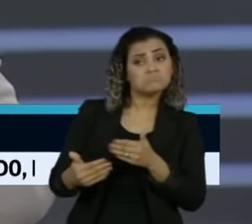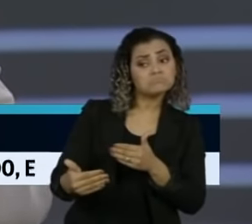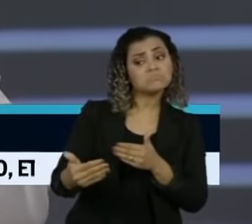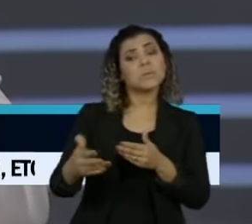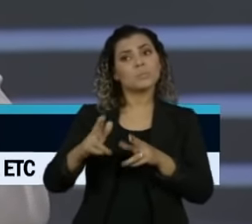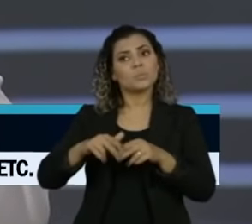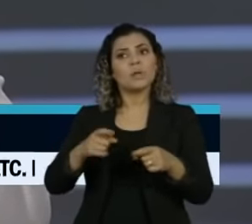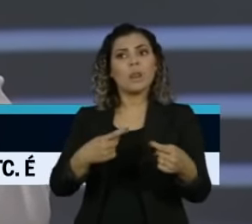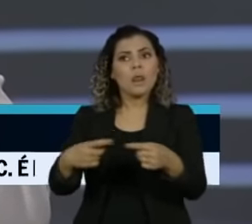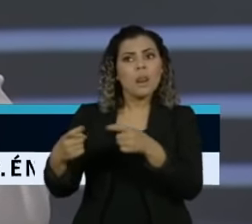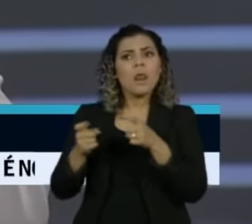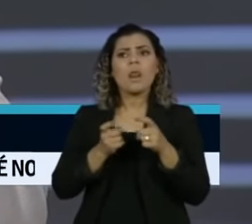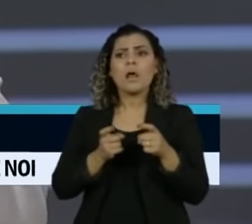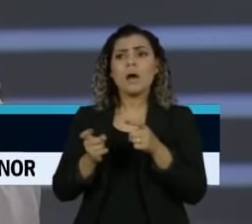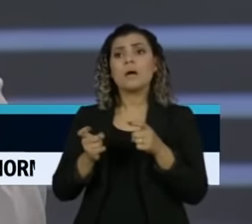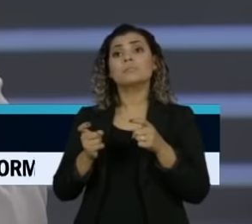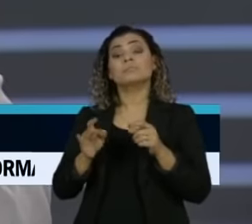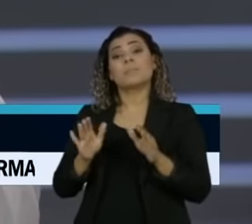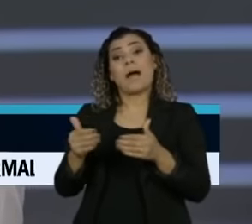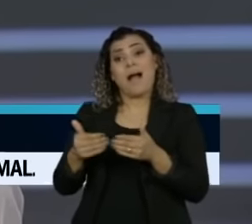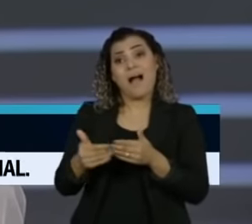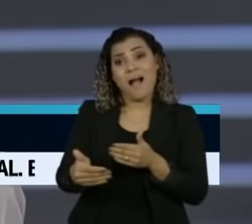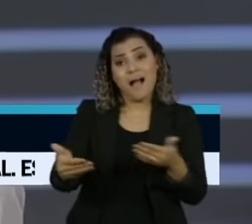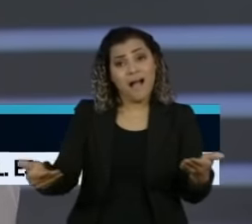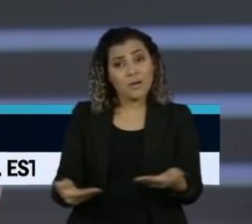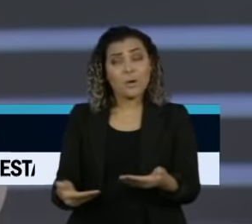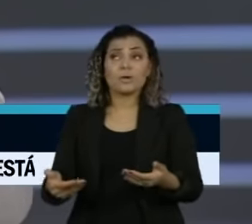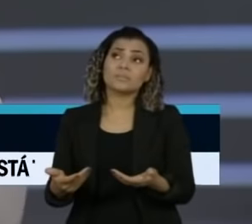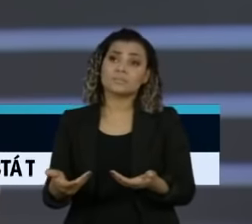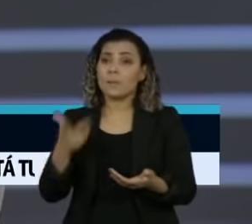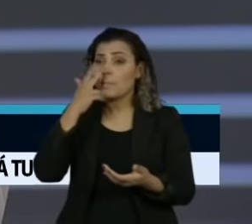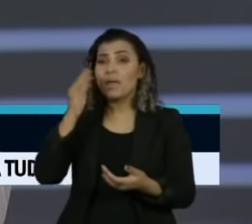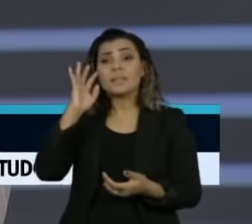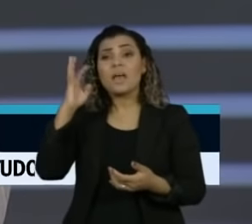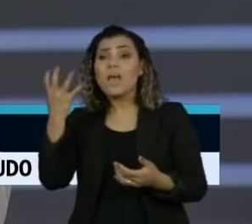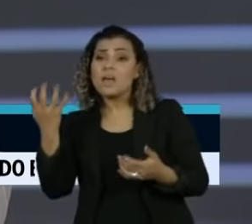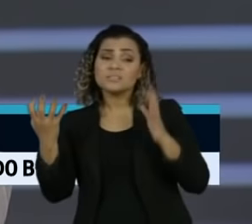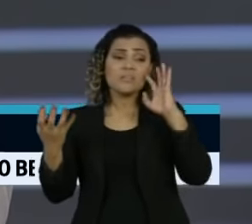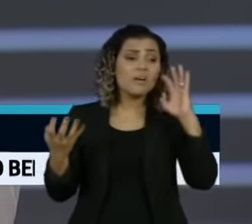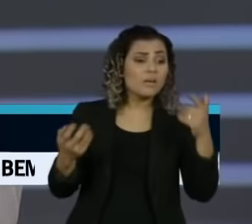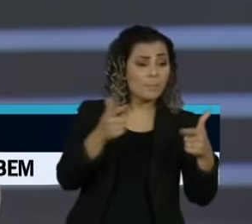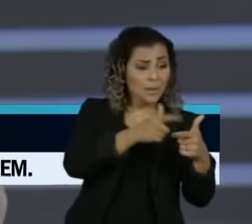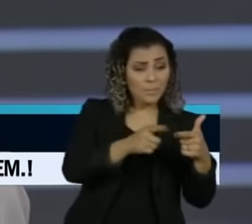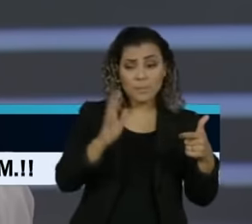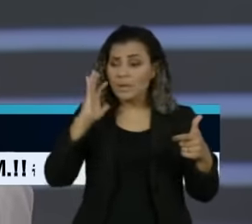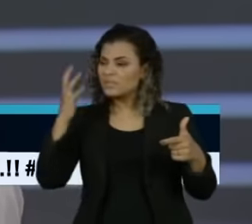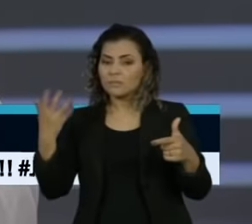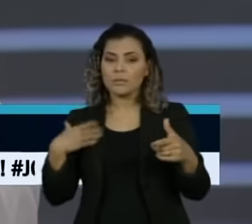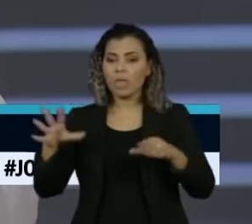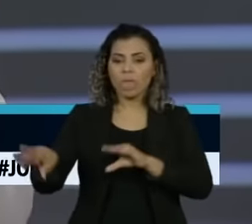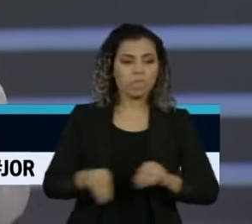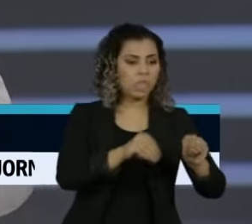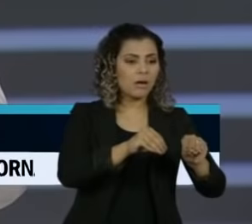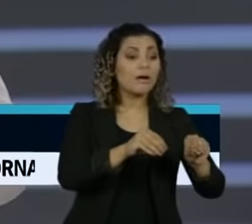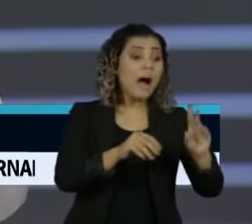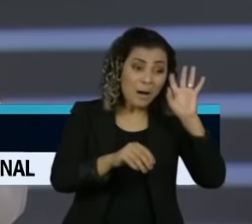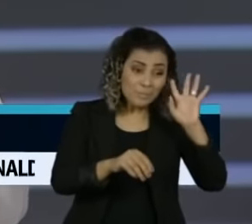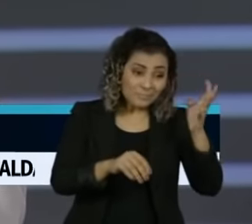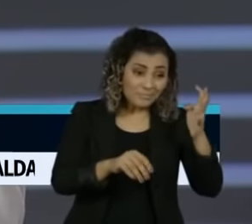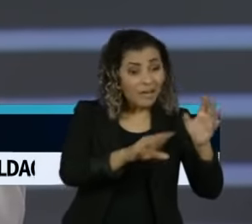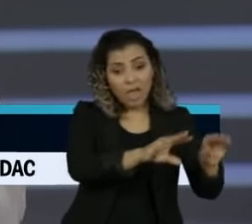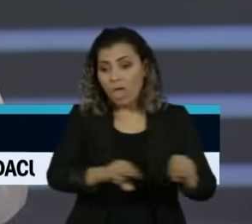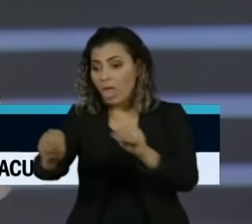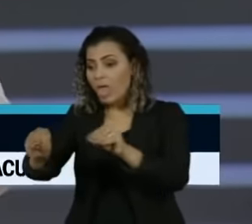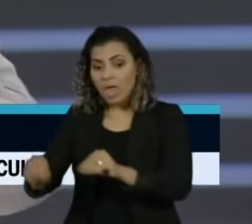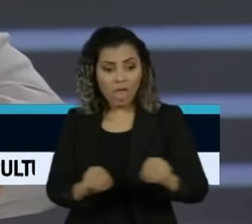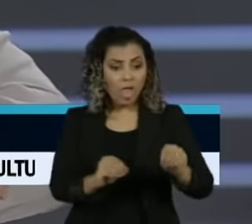está entendendo é que está sendo feito um programa de afogadilho, tentando resolver de uma maneira muito rápida e veloz um problema